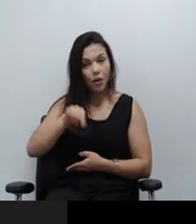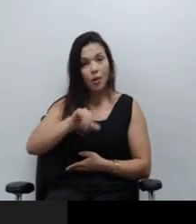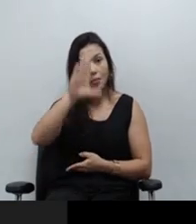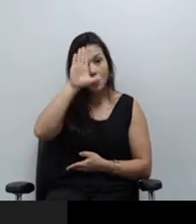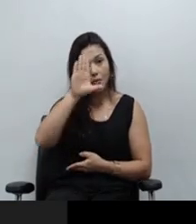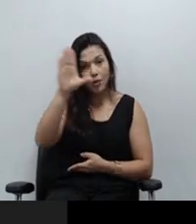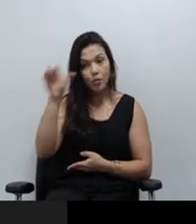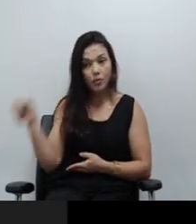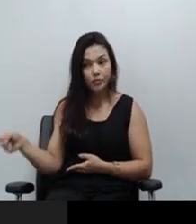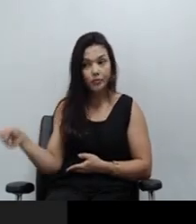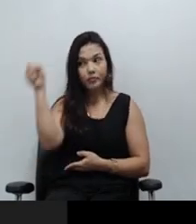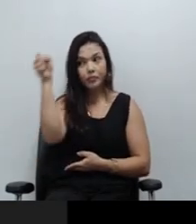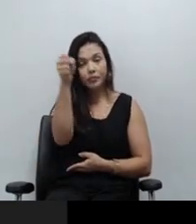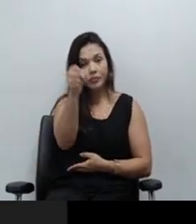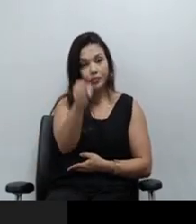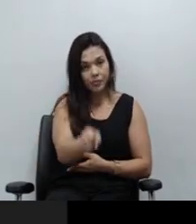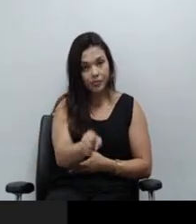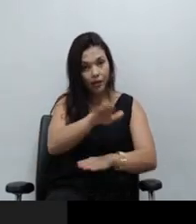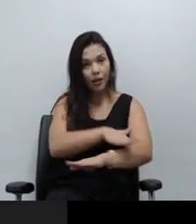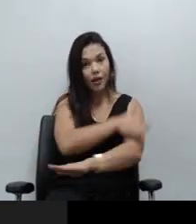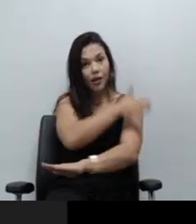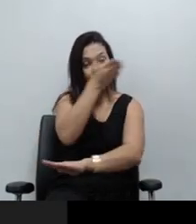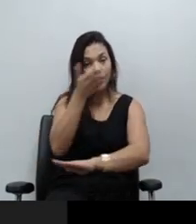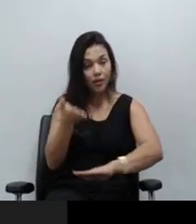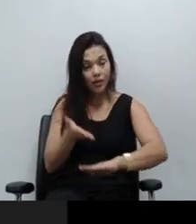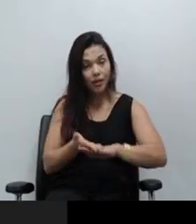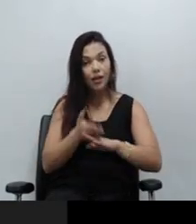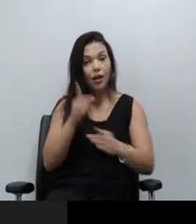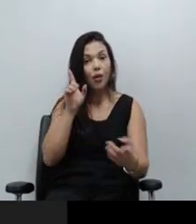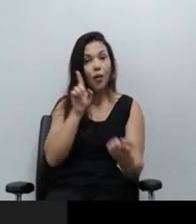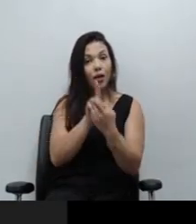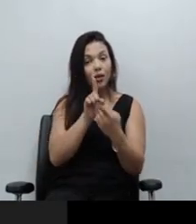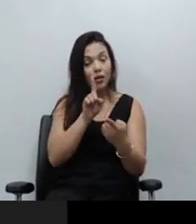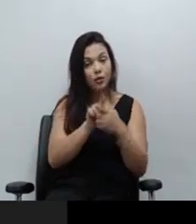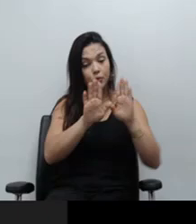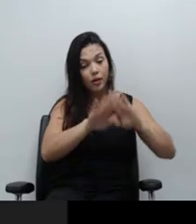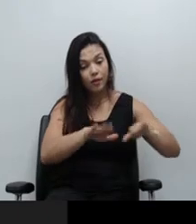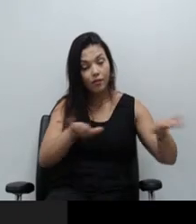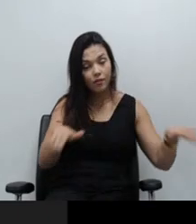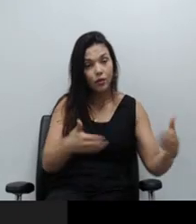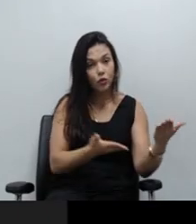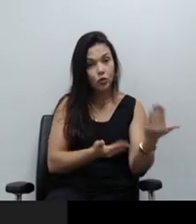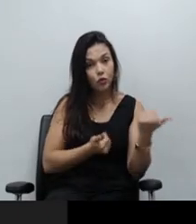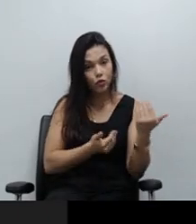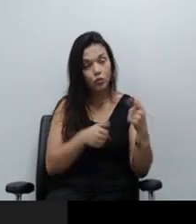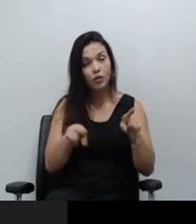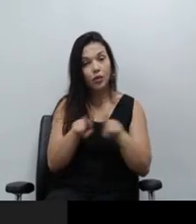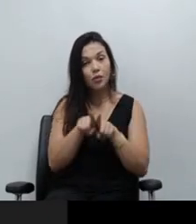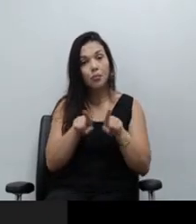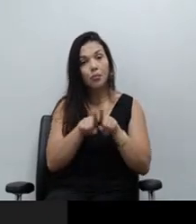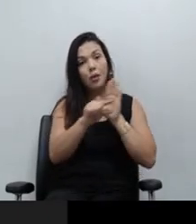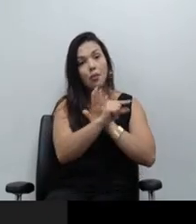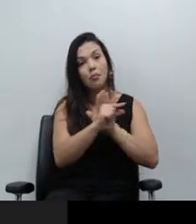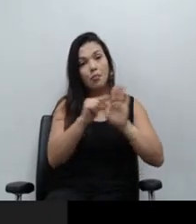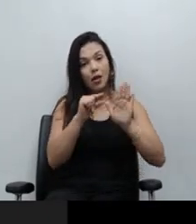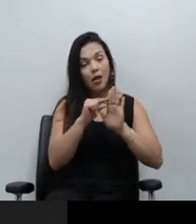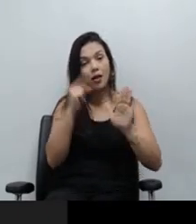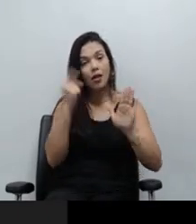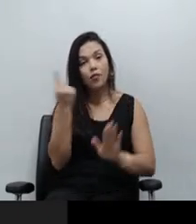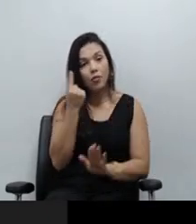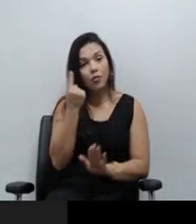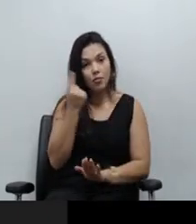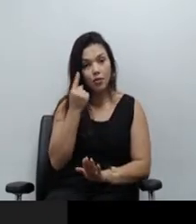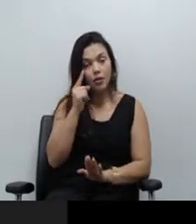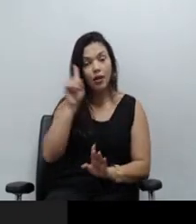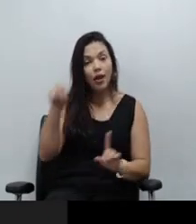promovido o atendimento integral à área da infância e juventude. E diz ainda o parágrafo 1º O provisionamento